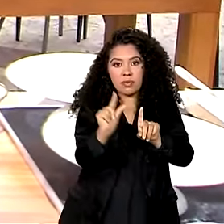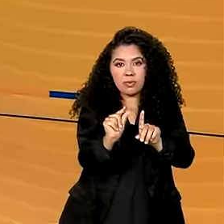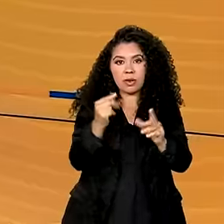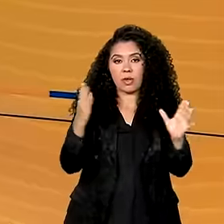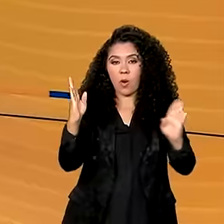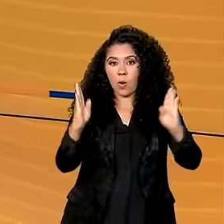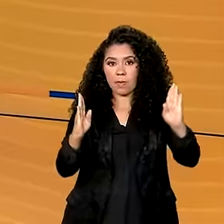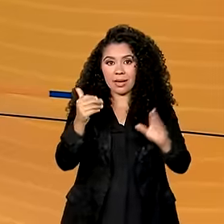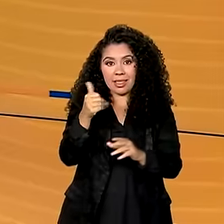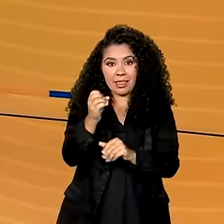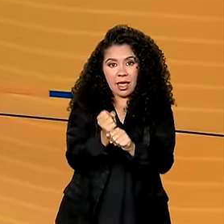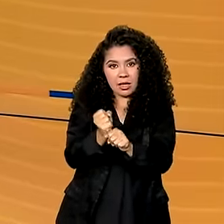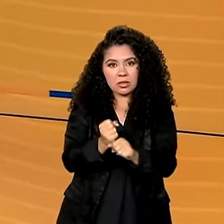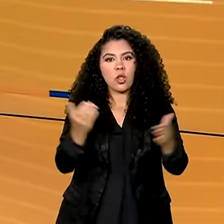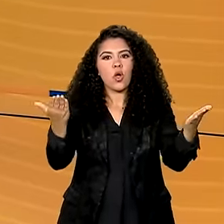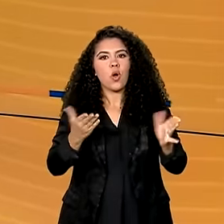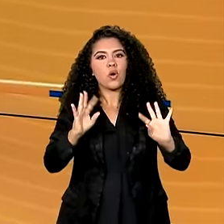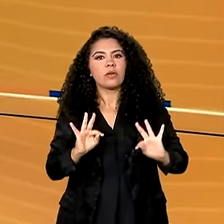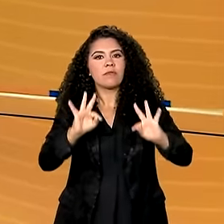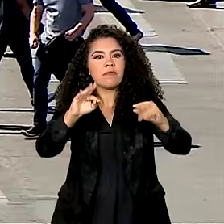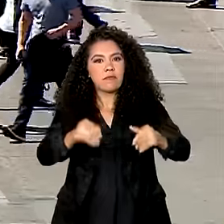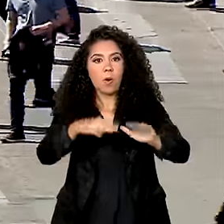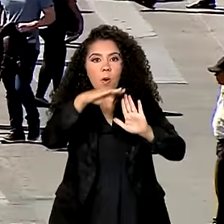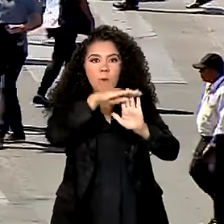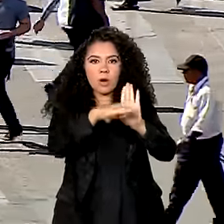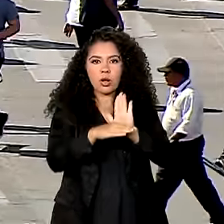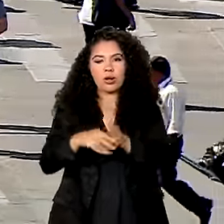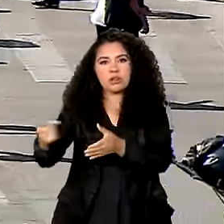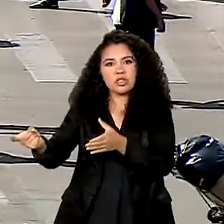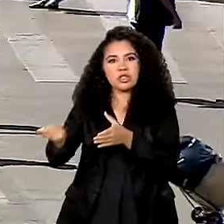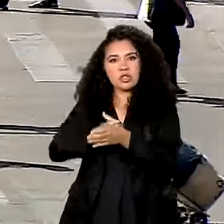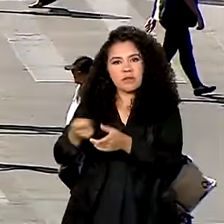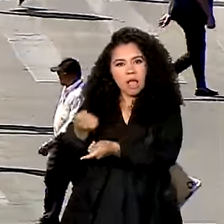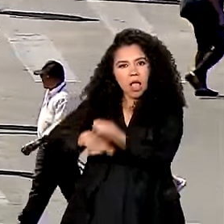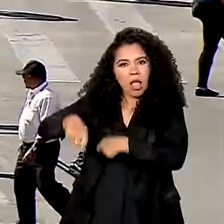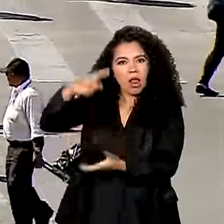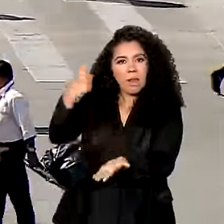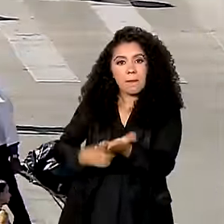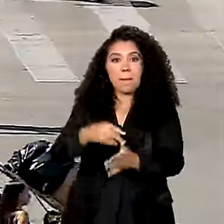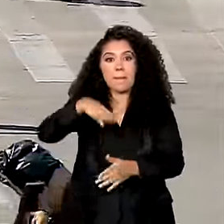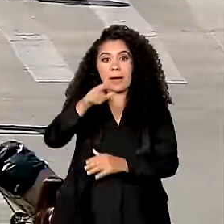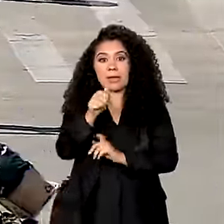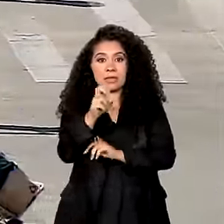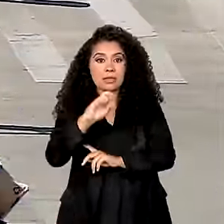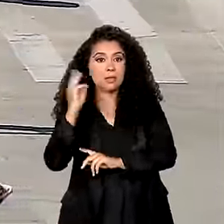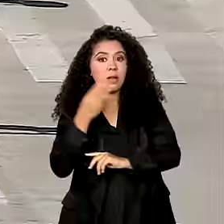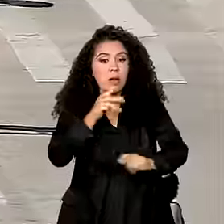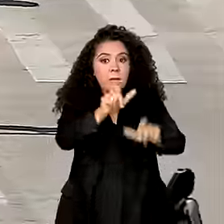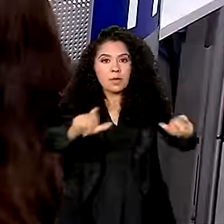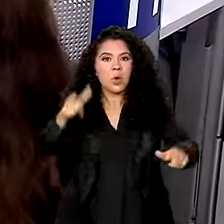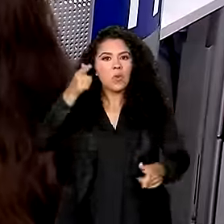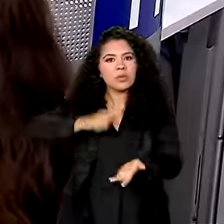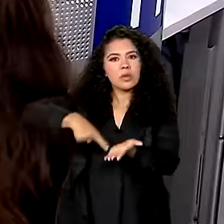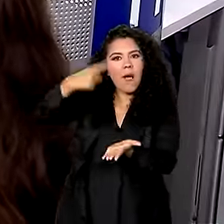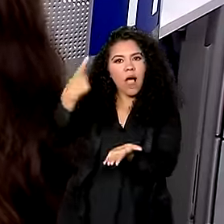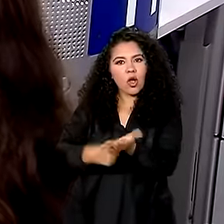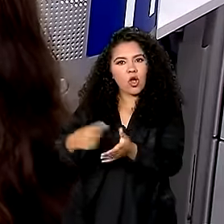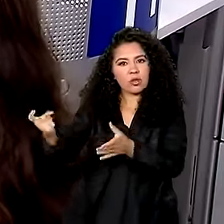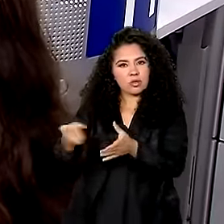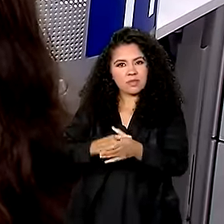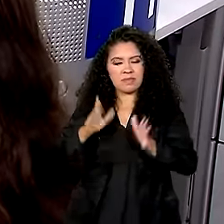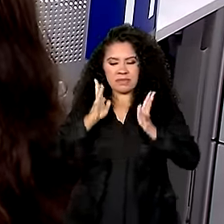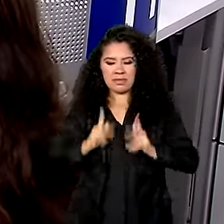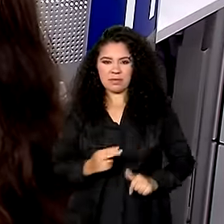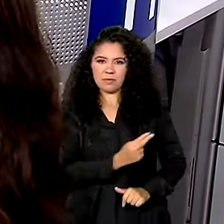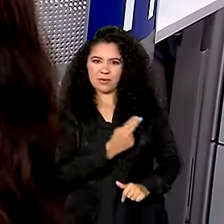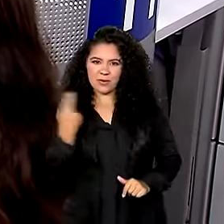E termina hoje o programa Desenrola Brasil. Mais de 15 milhões de pessoas renegociaram as dívidas e estão com